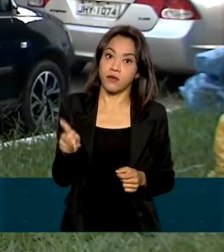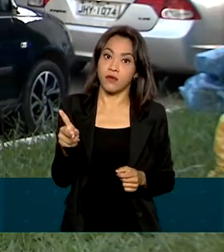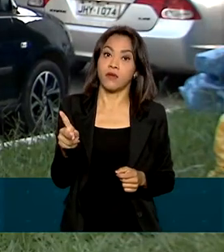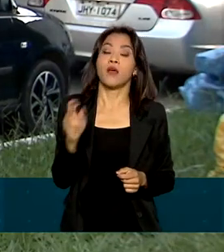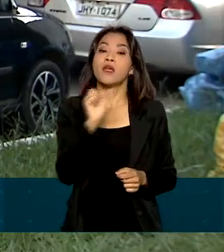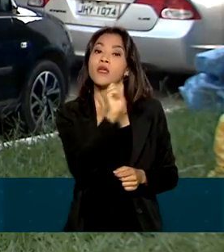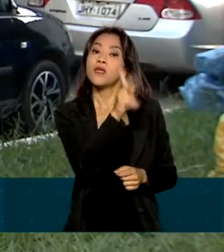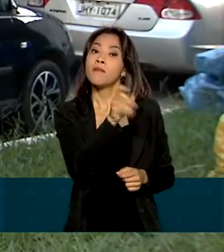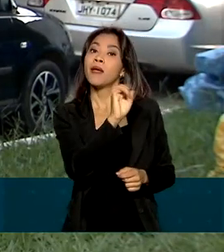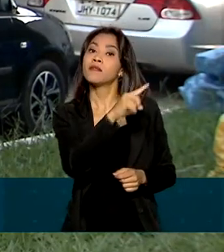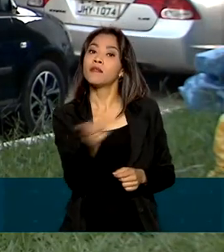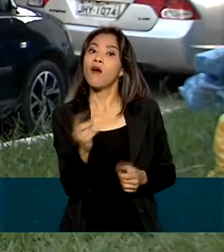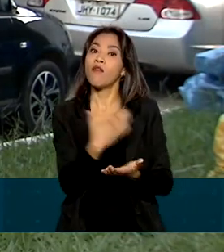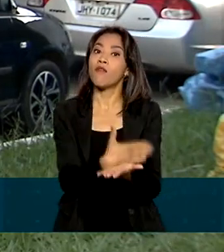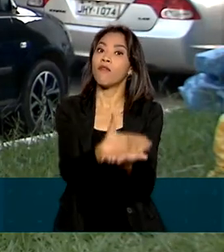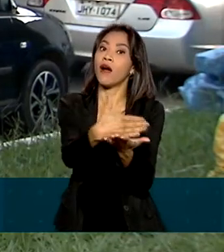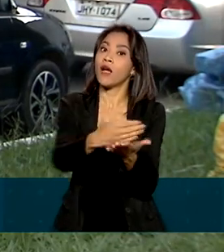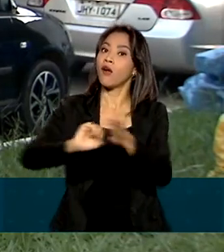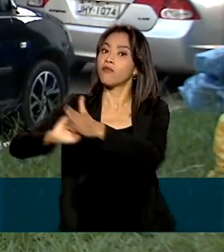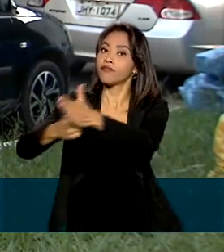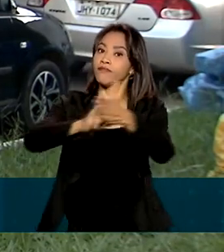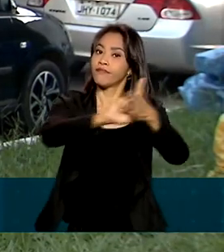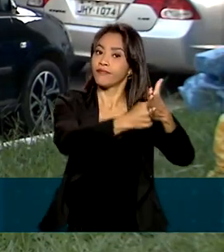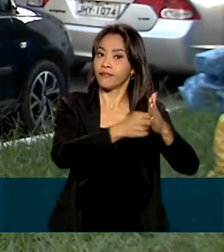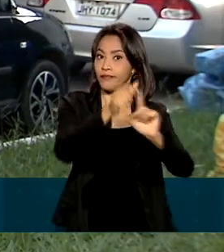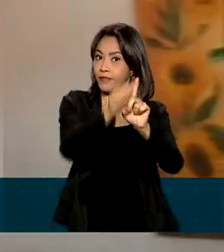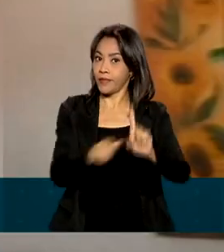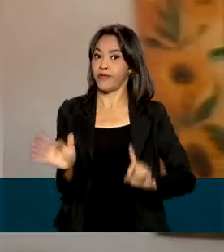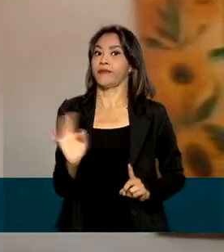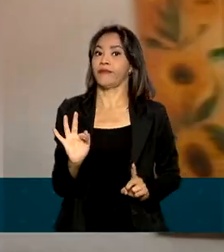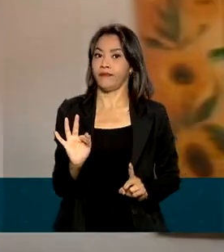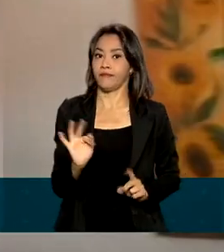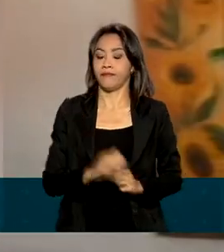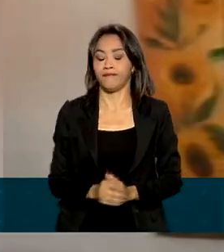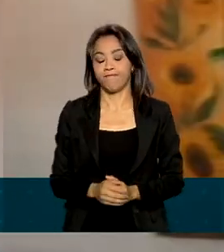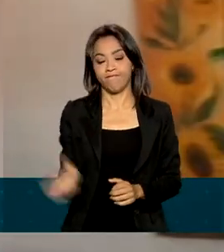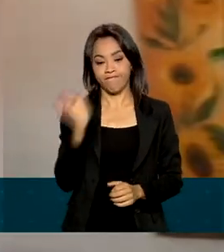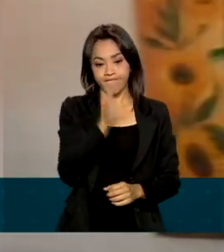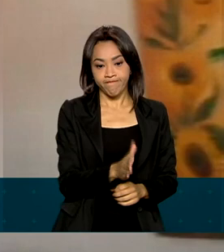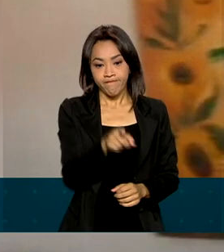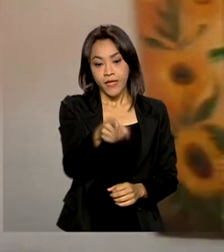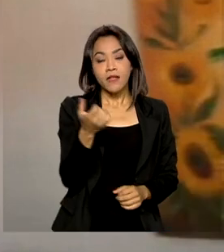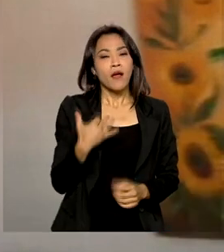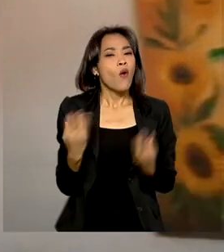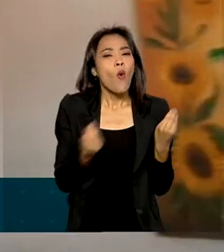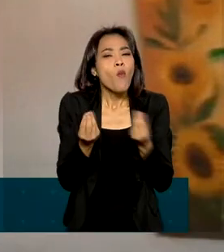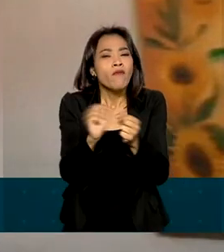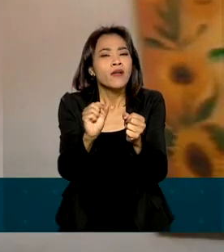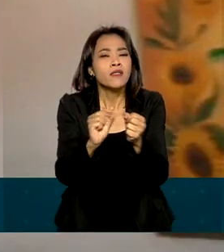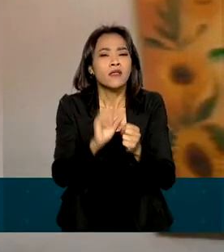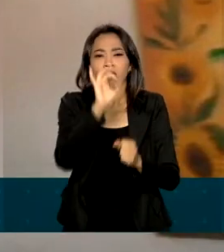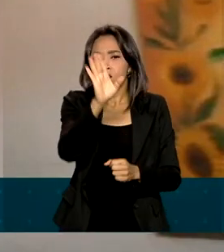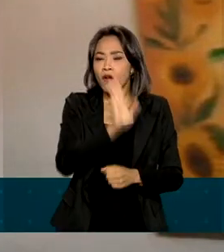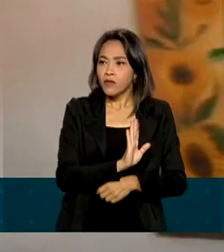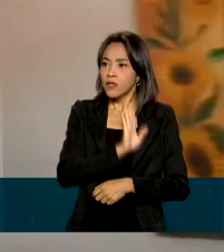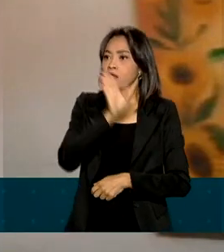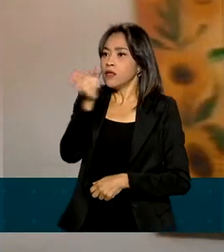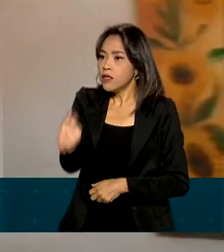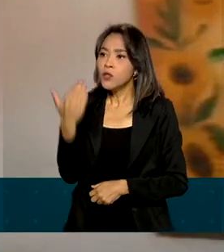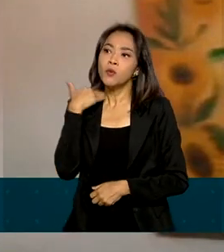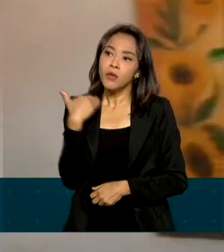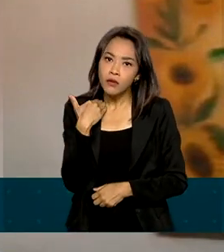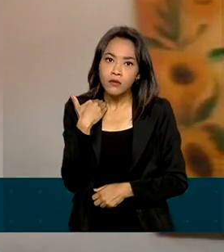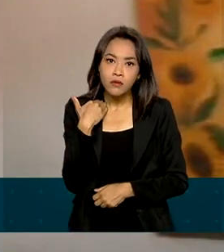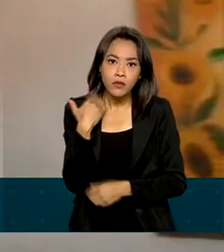pensões começarão a ser suspensos em fevereiro. Para fazer, é só ir ao banco que você recebe o benefício.